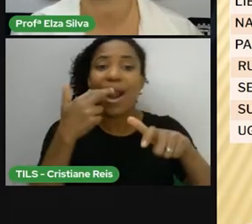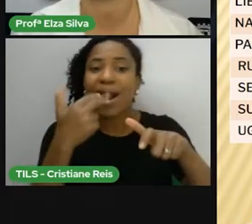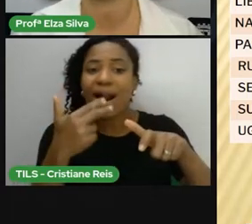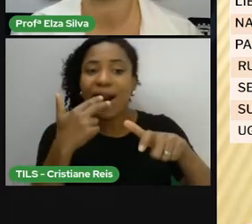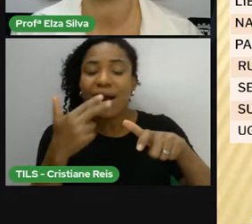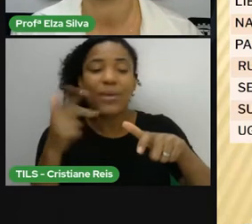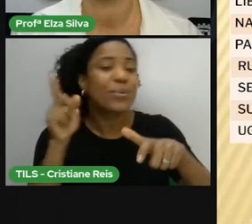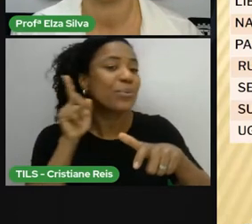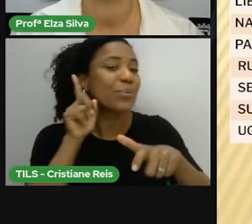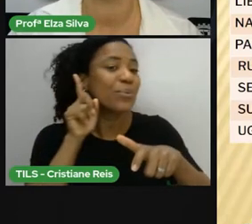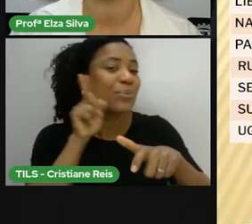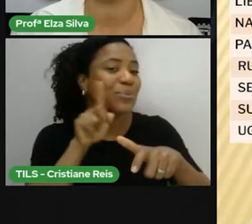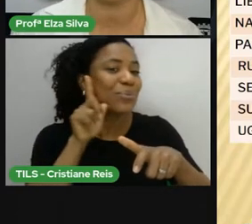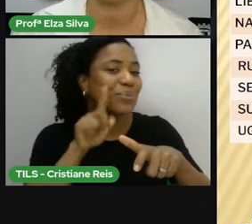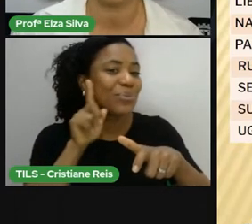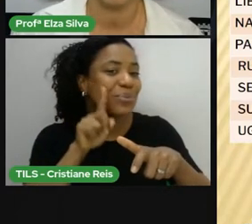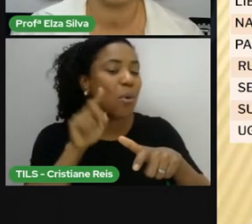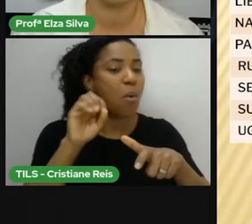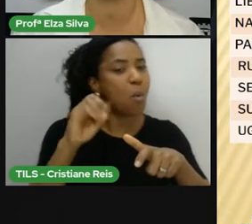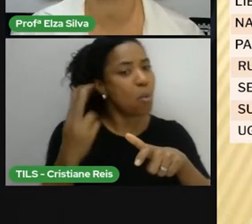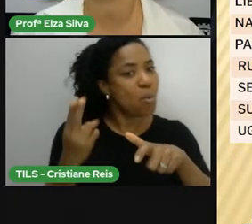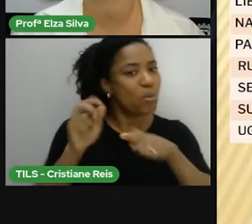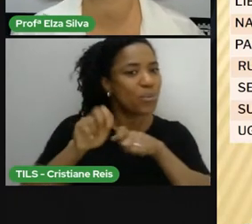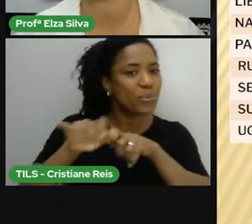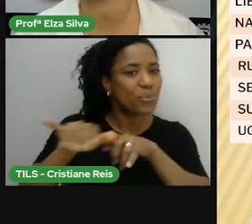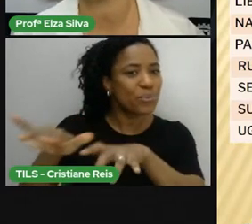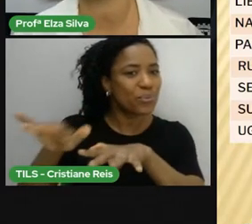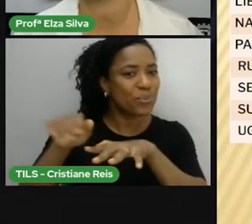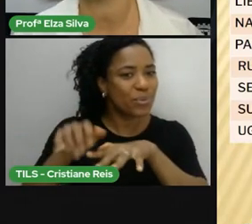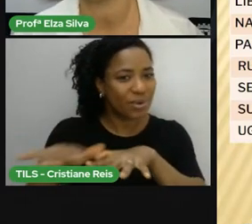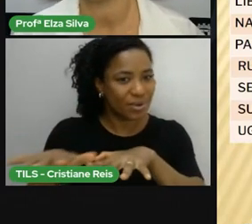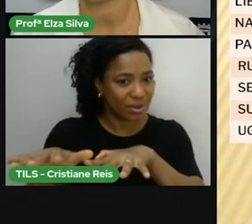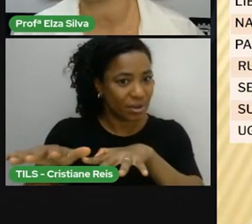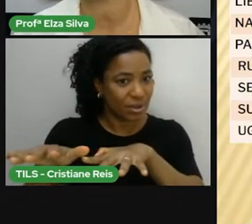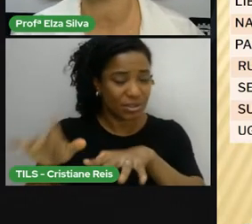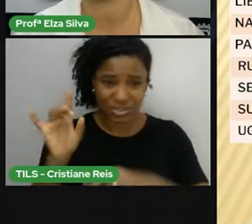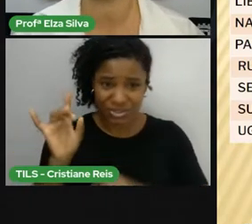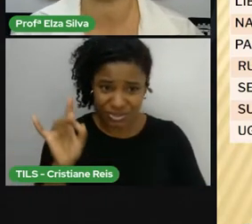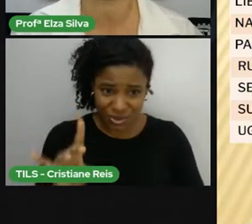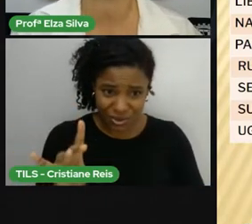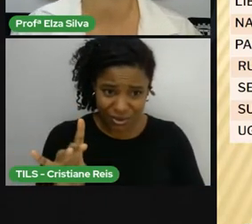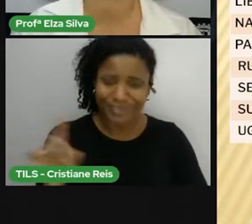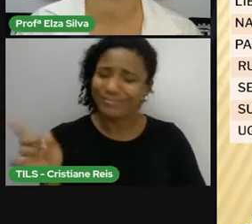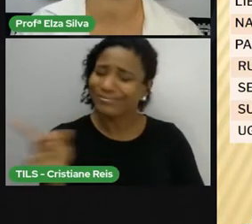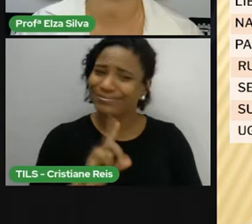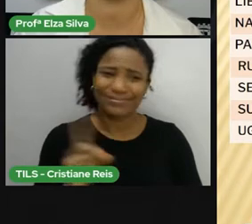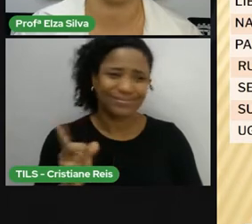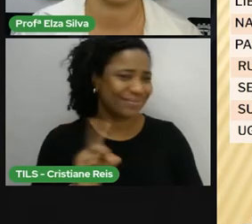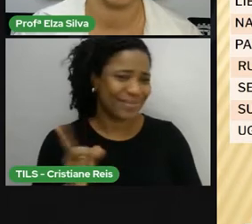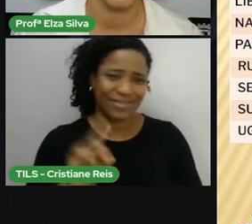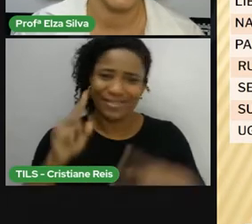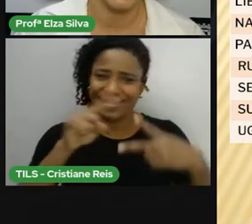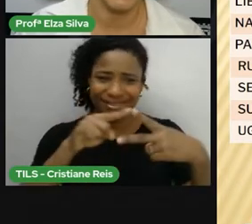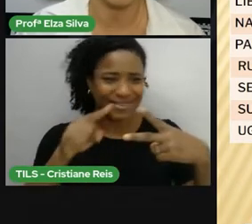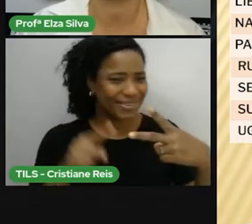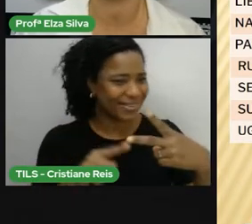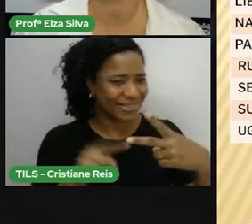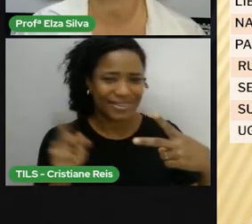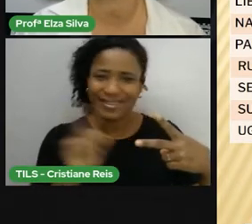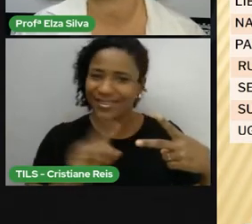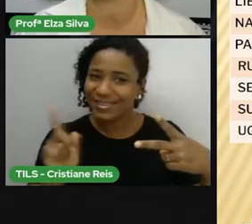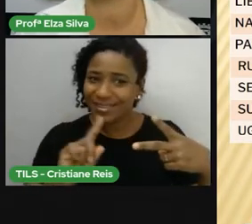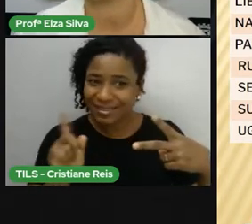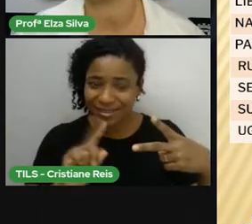países. Porém, não são somente esses dois países que falam inglês. Há